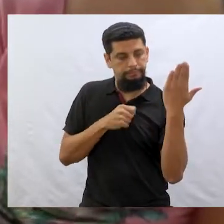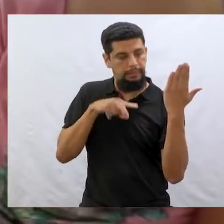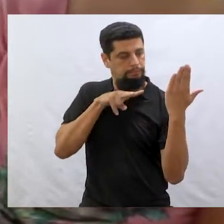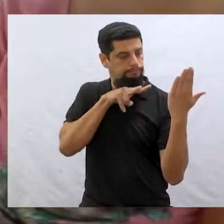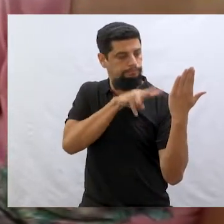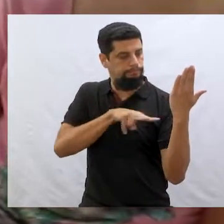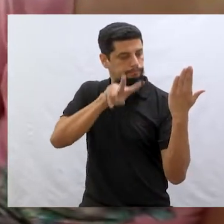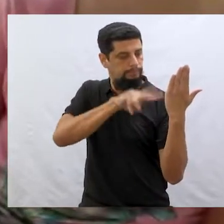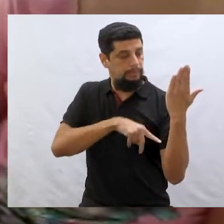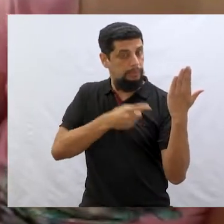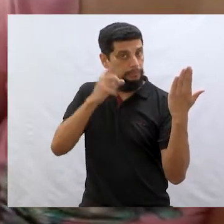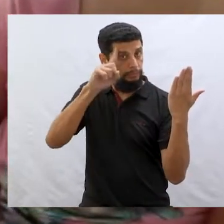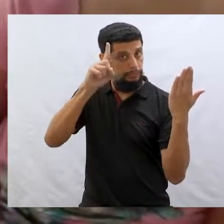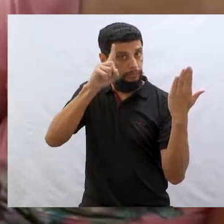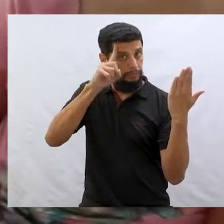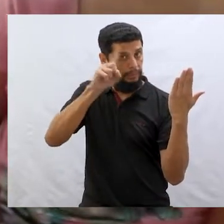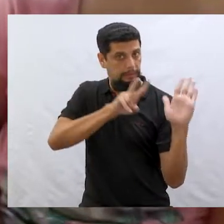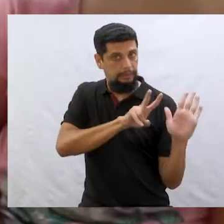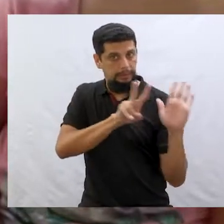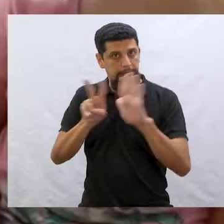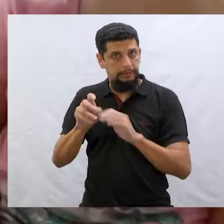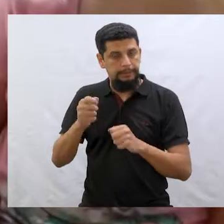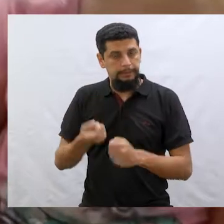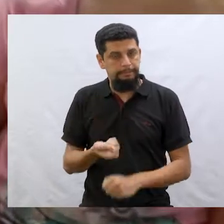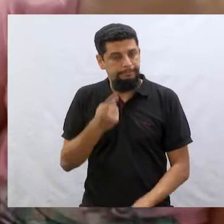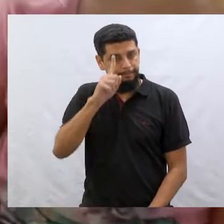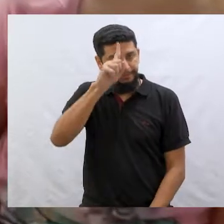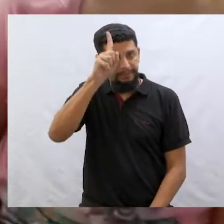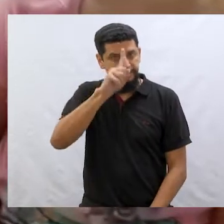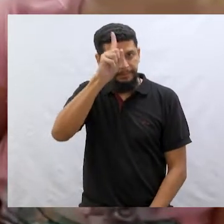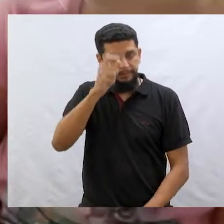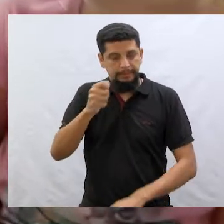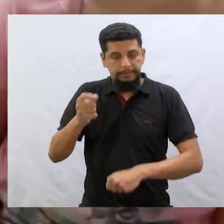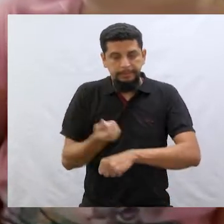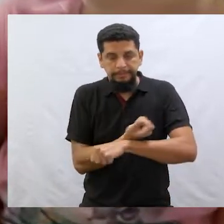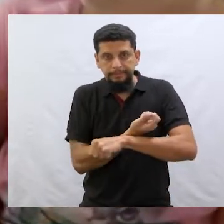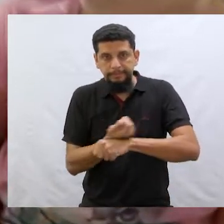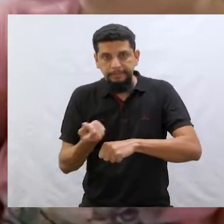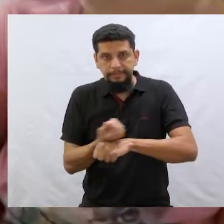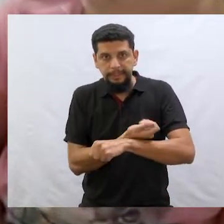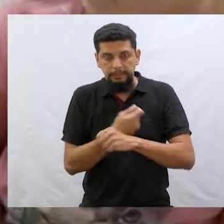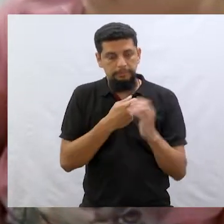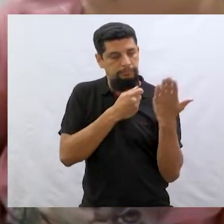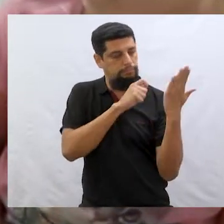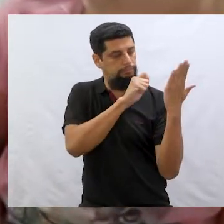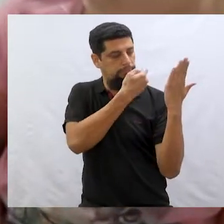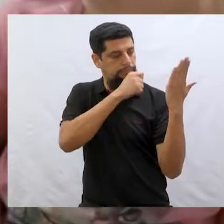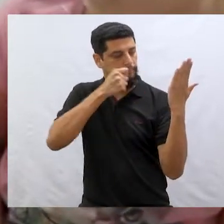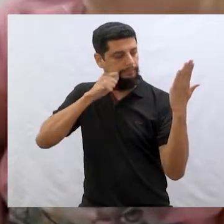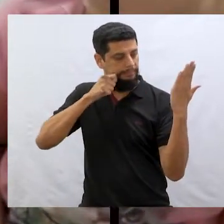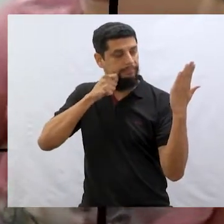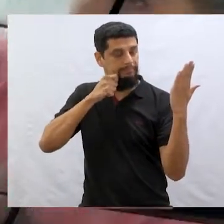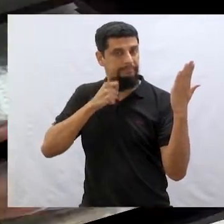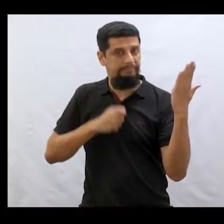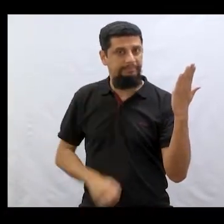E todos os dias da semana, inventam um truque para atrapalhar o ritual. O ritual de passar batom.